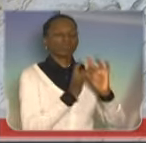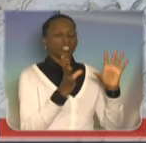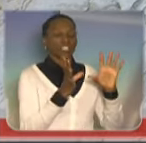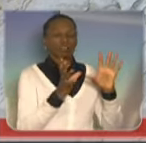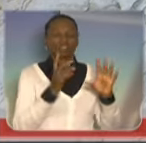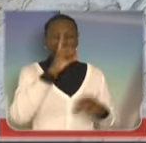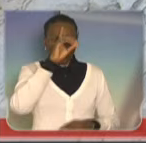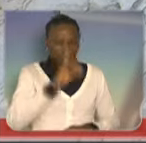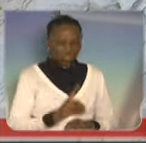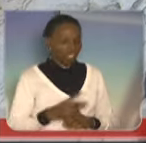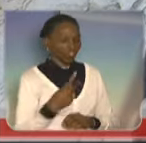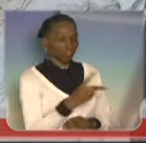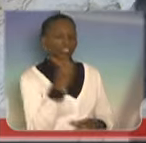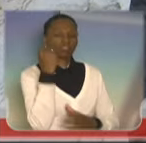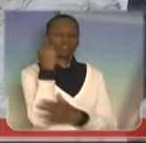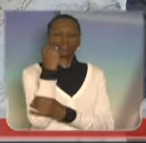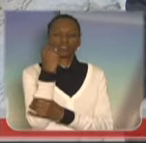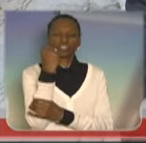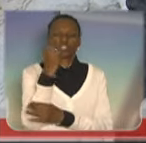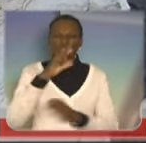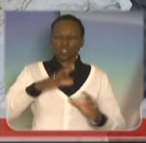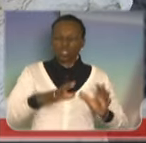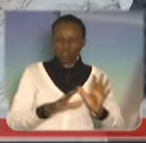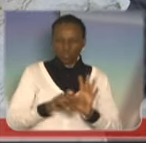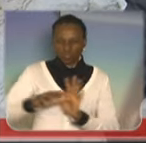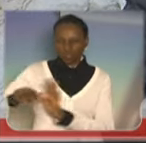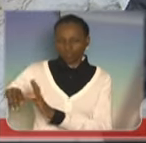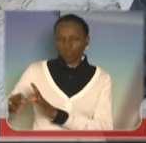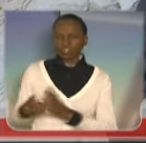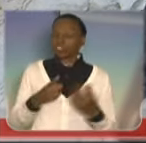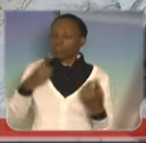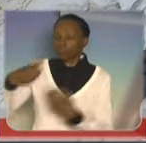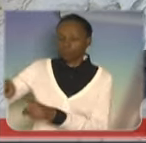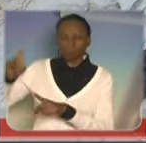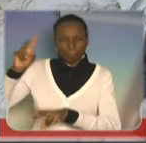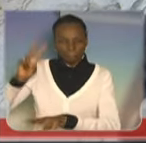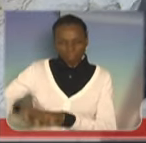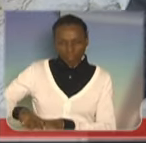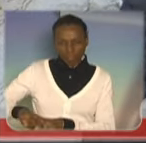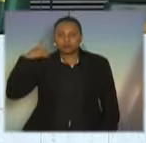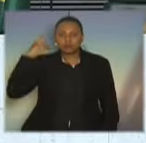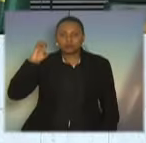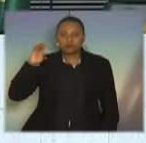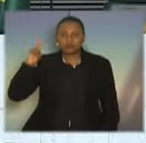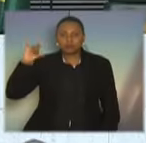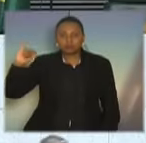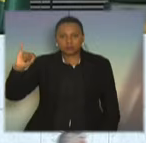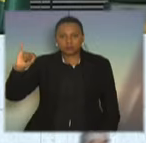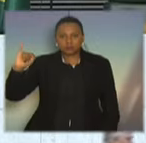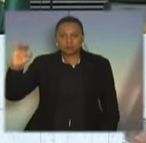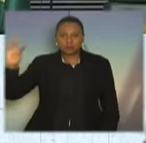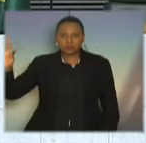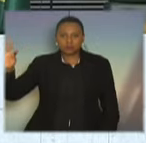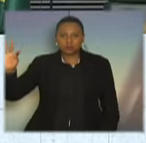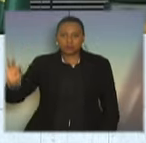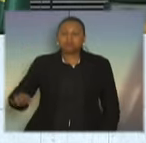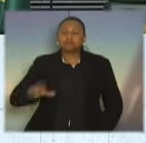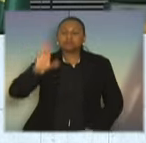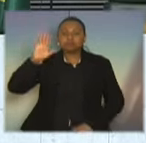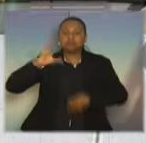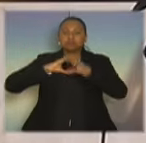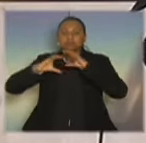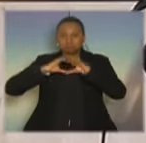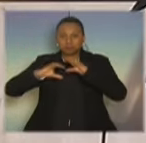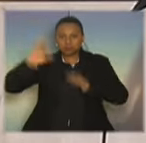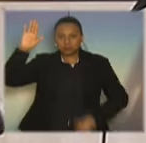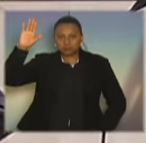bandido na cadeia. Nós temos que estar juntos nessa luta. Muito obrigado, senhor presidente. Desculpe o tempo excedido. Paz. Comunicação, senhor presidente.